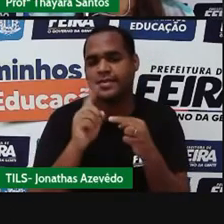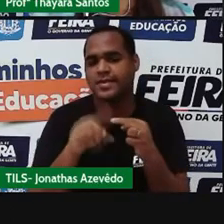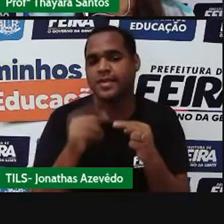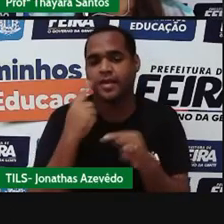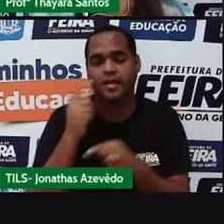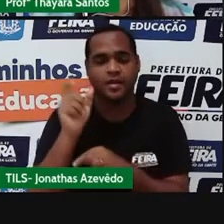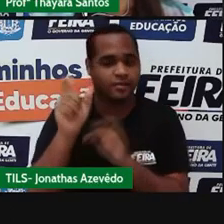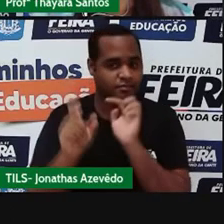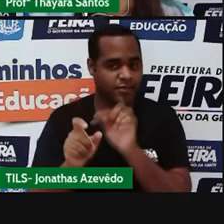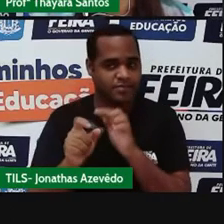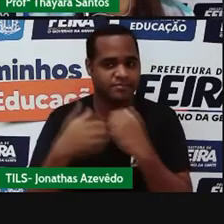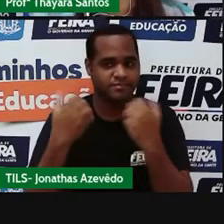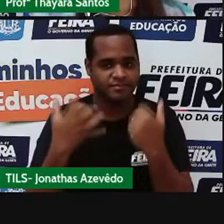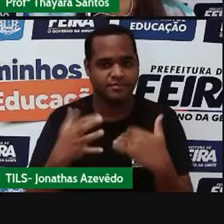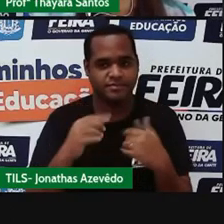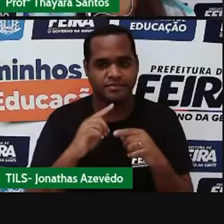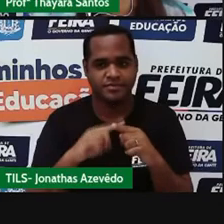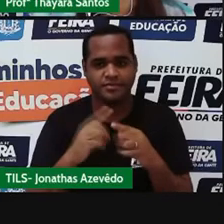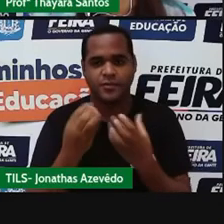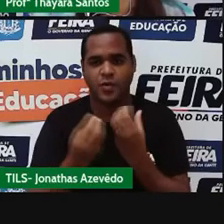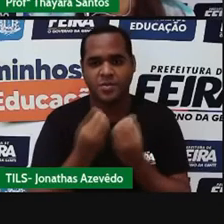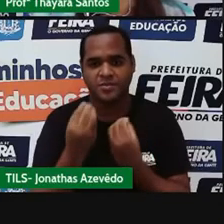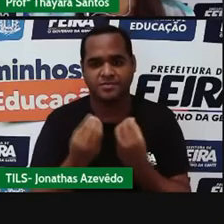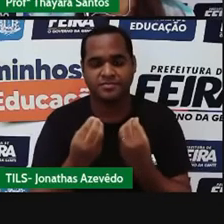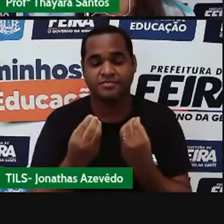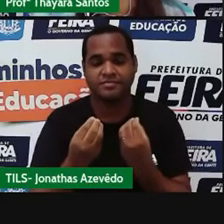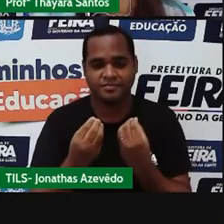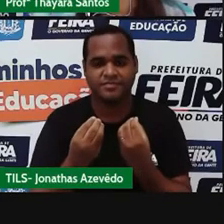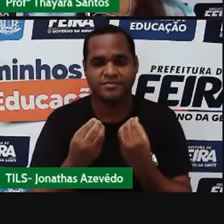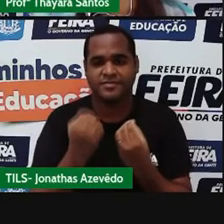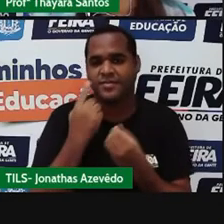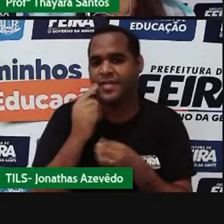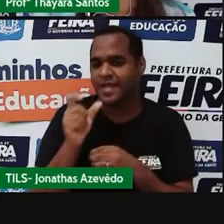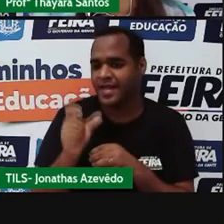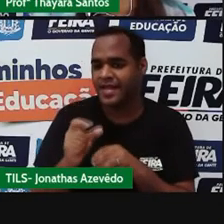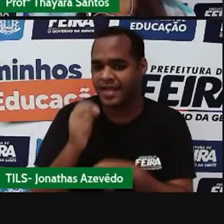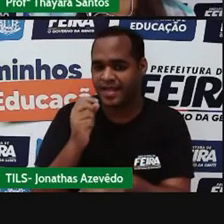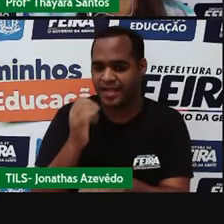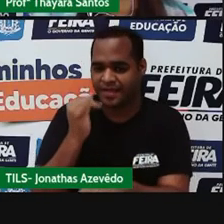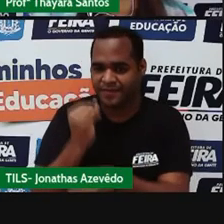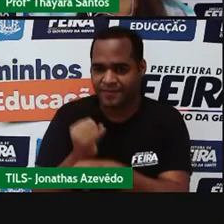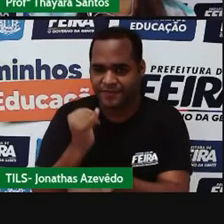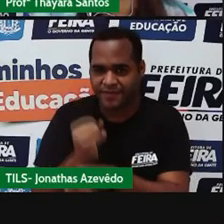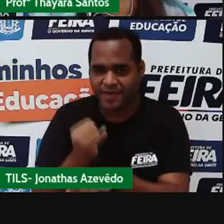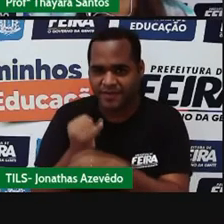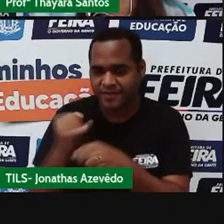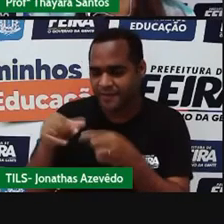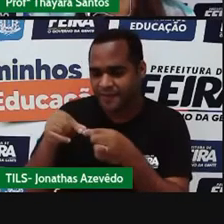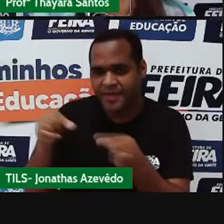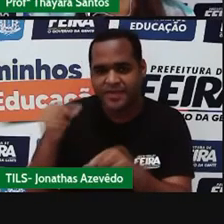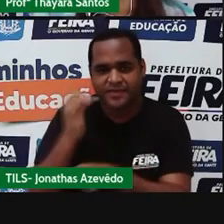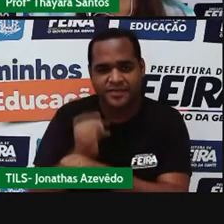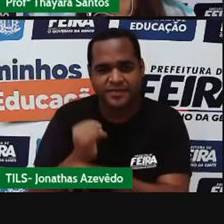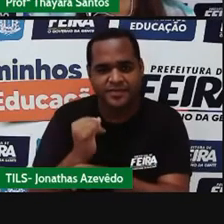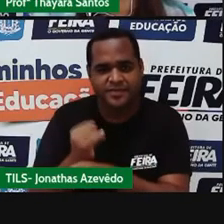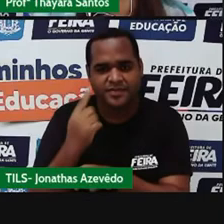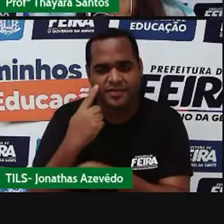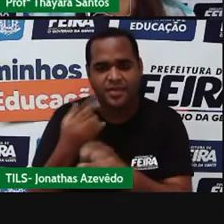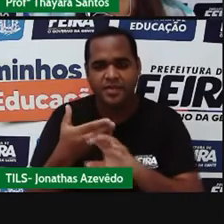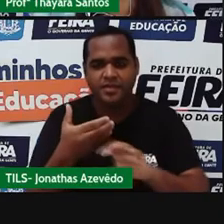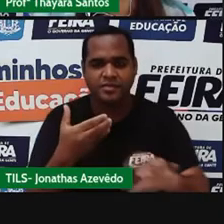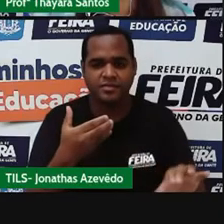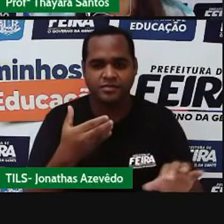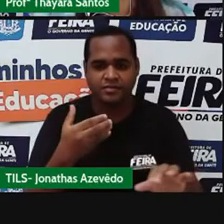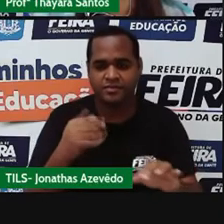atraído por imãs. Como ocorre nessa imagem, onde a limalha de ferro foi separada do enxofre, já que a limalha é